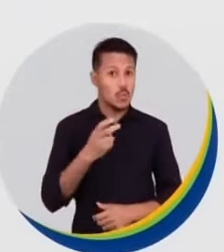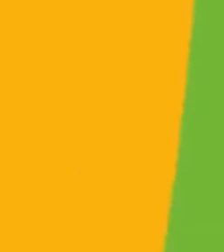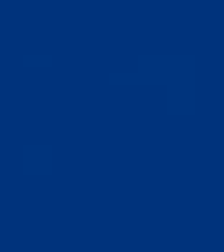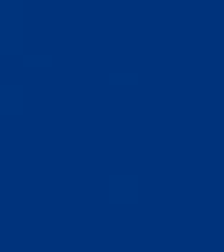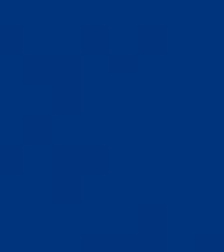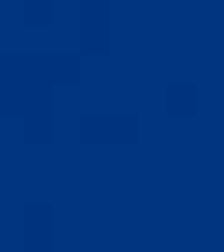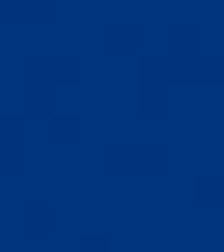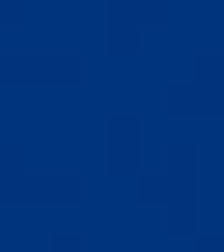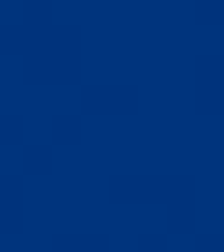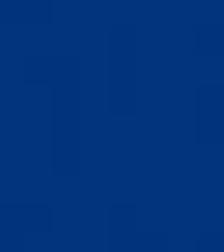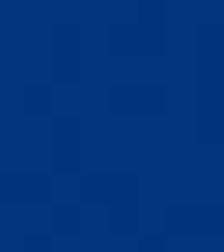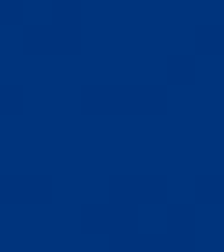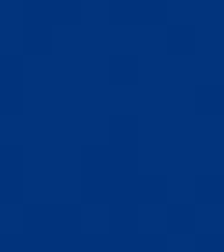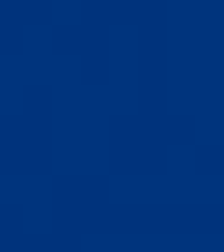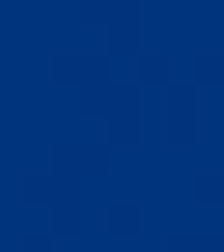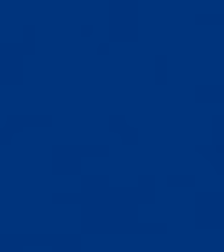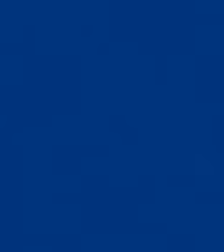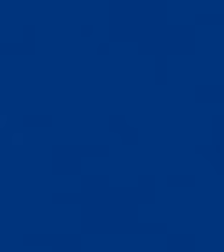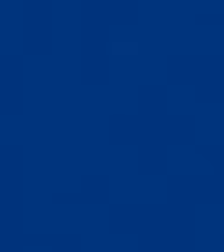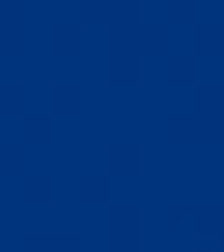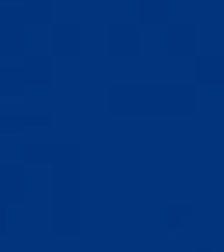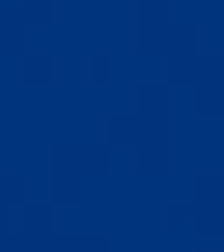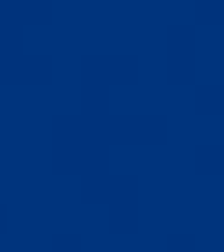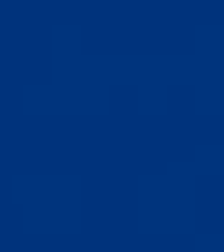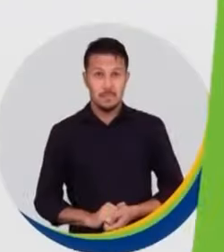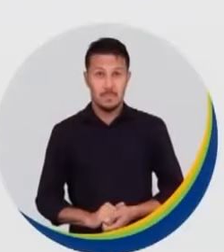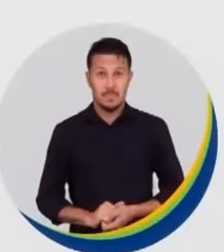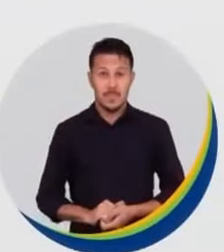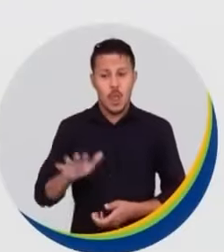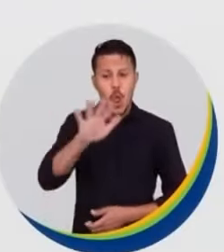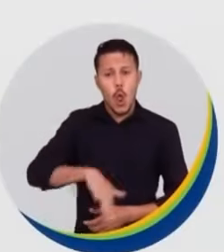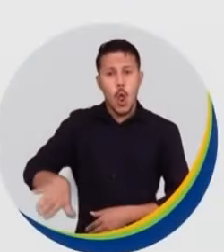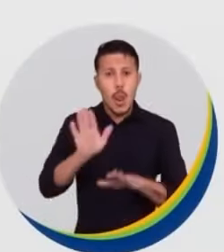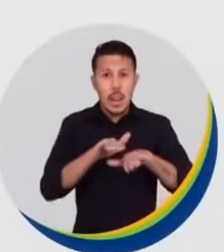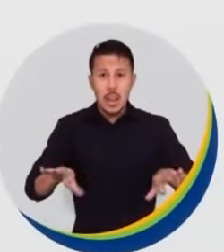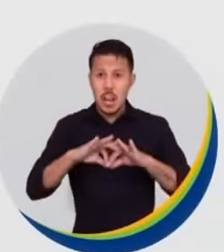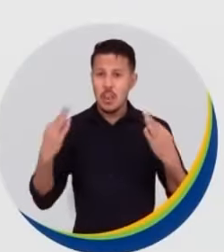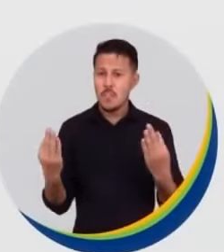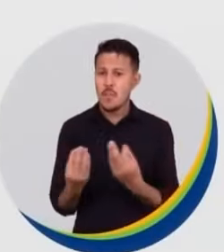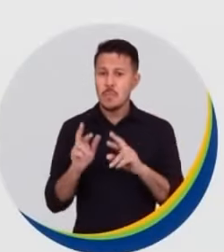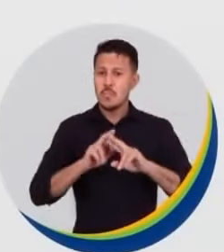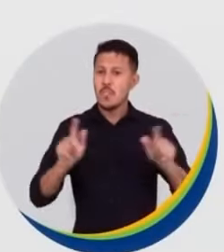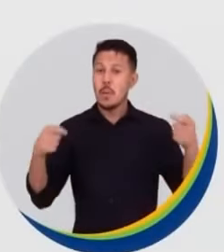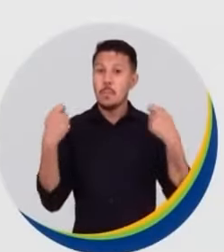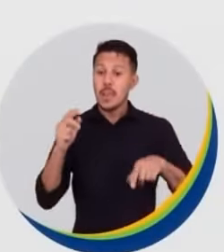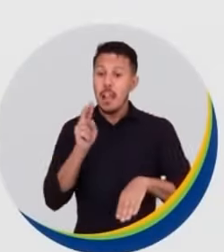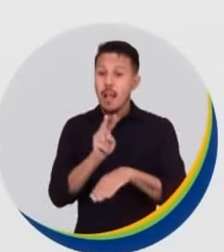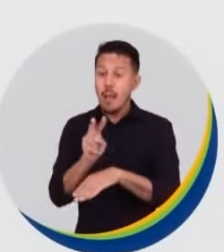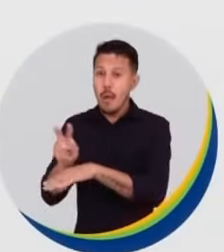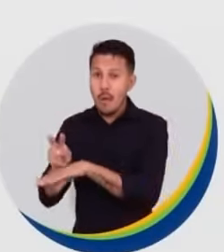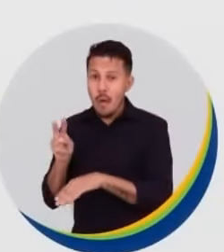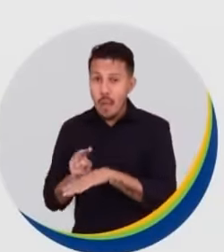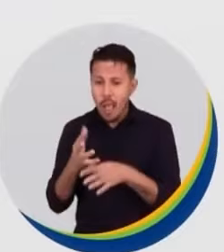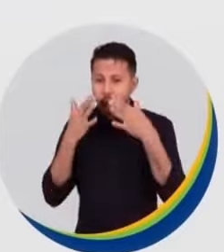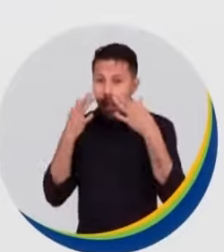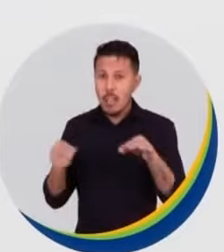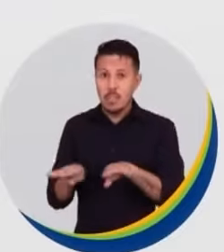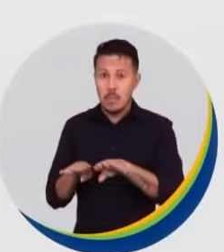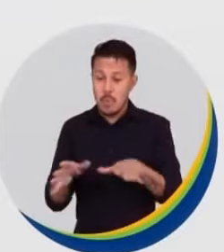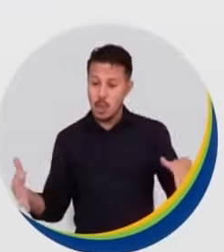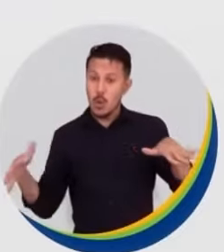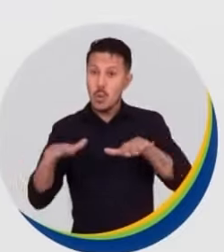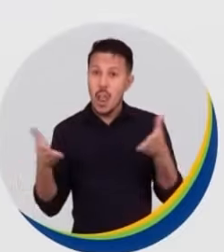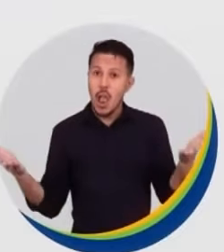15. Partido Social Democrático. Por todas as crianças e famílias atípicas que precisam de atenção, cuidado e